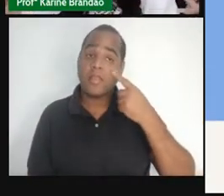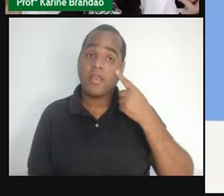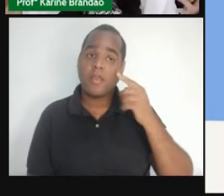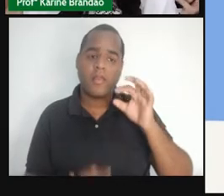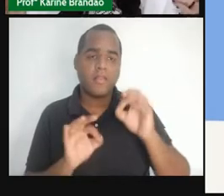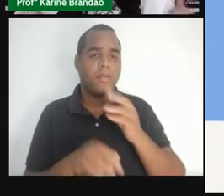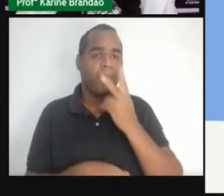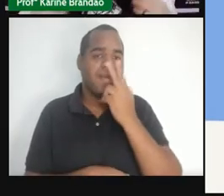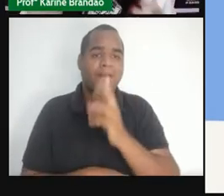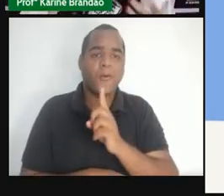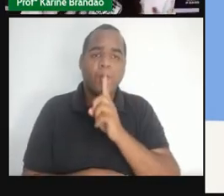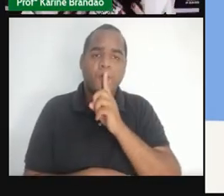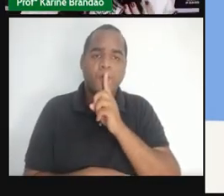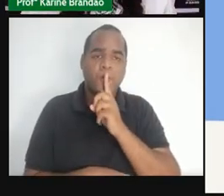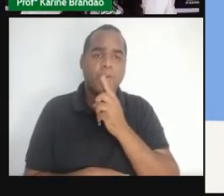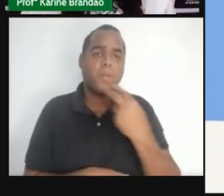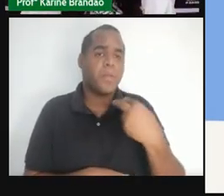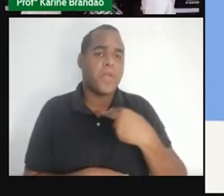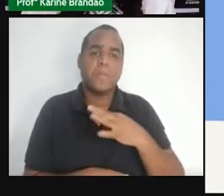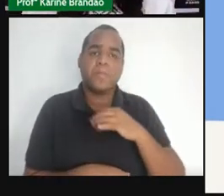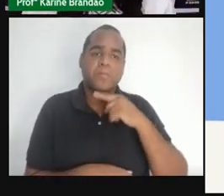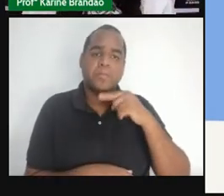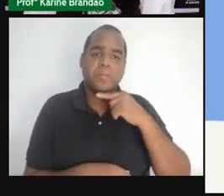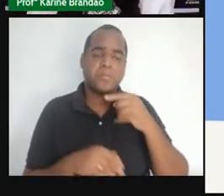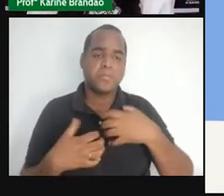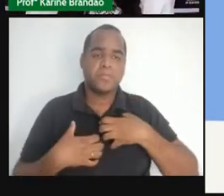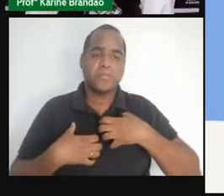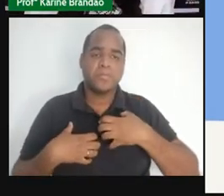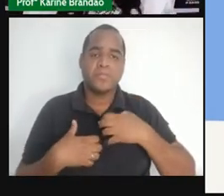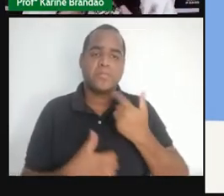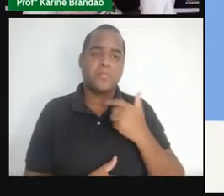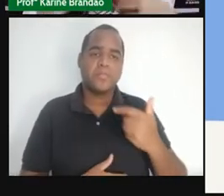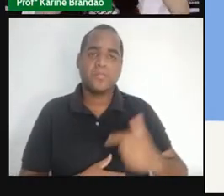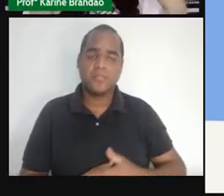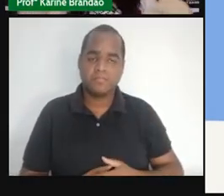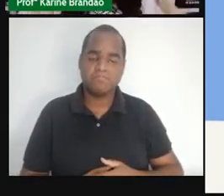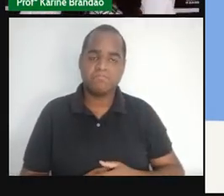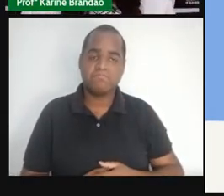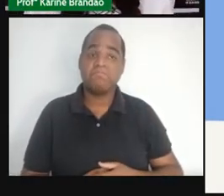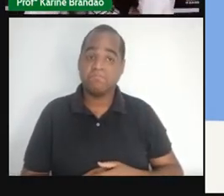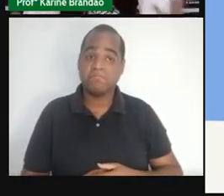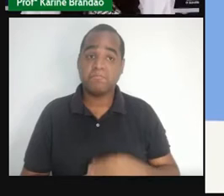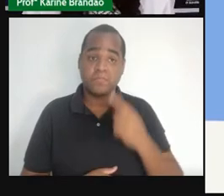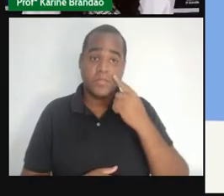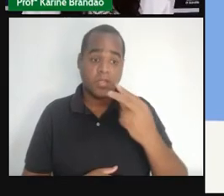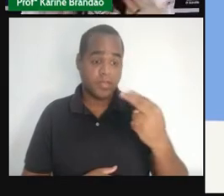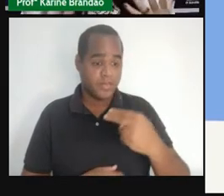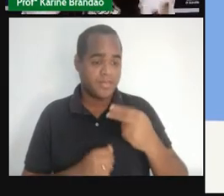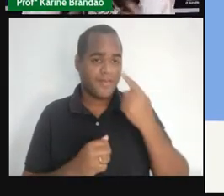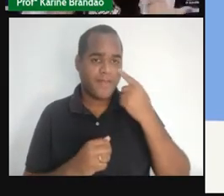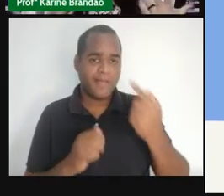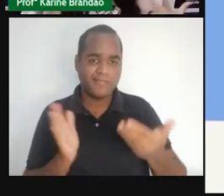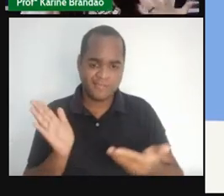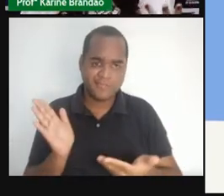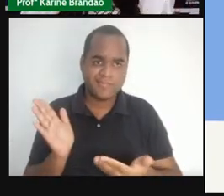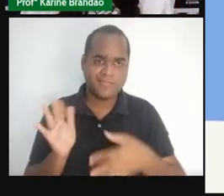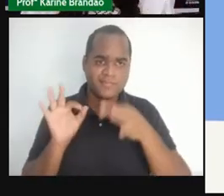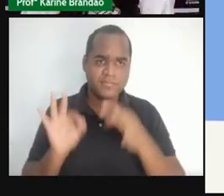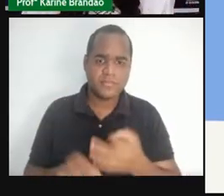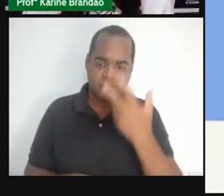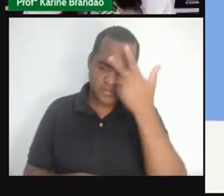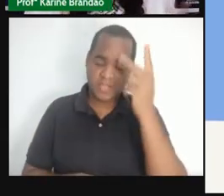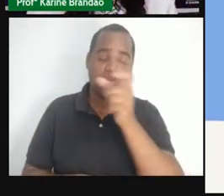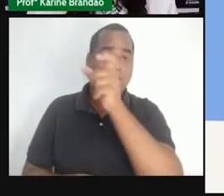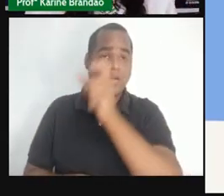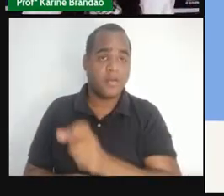silenciadas. E isso é um grande risco. Porque não existe na cara, no RG, né? De ninguém